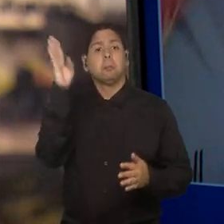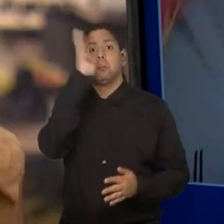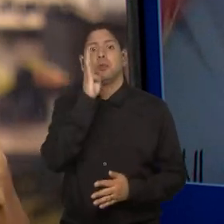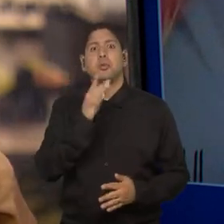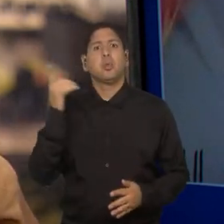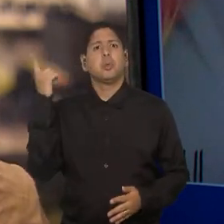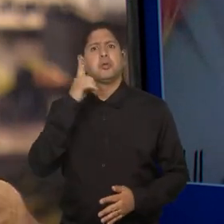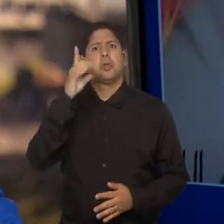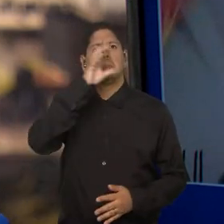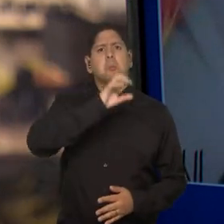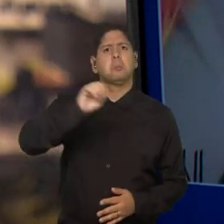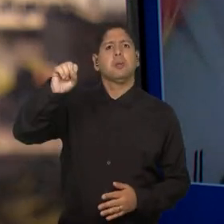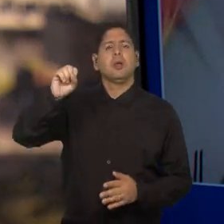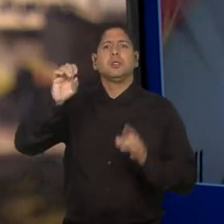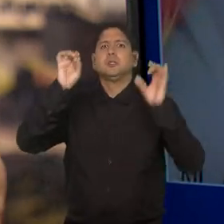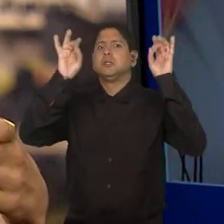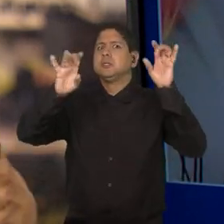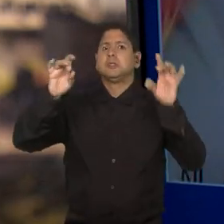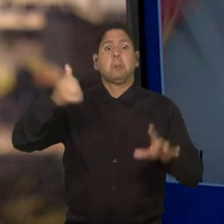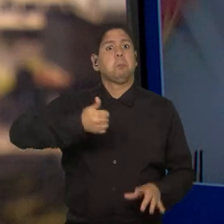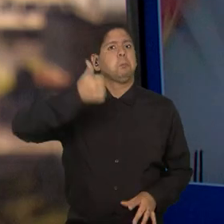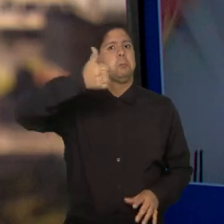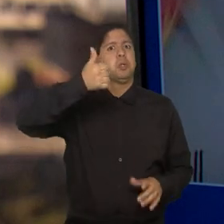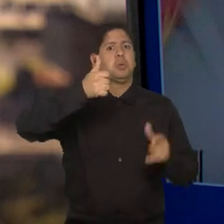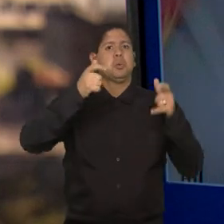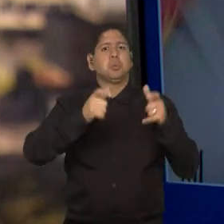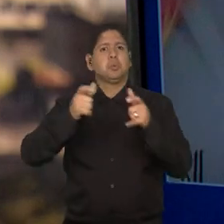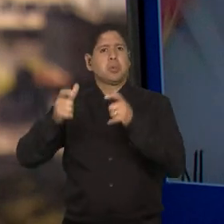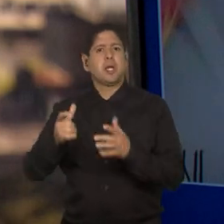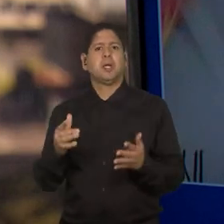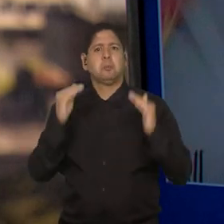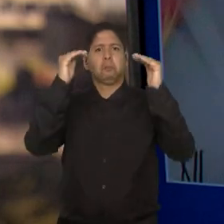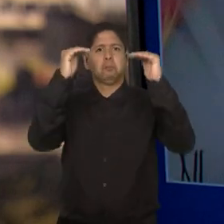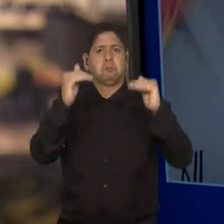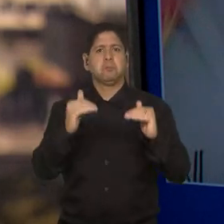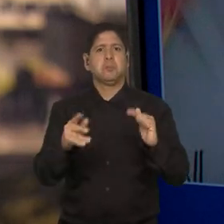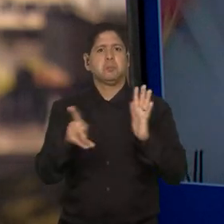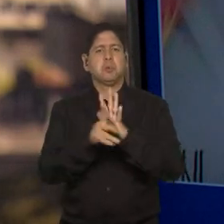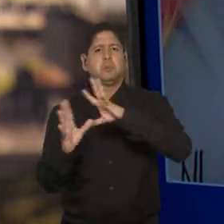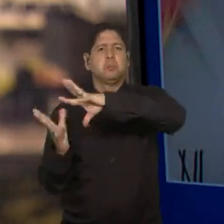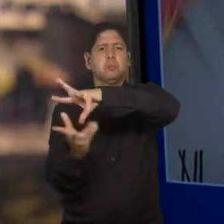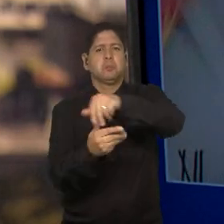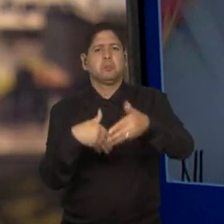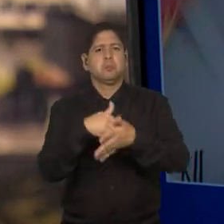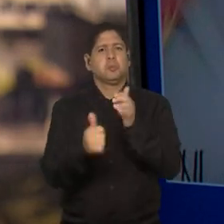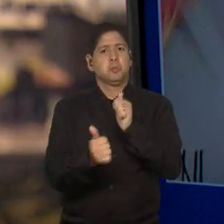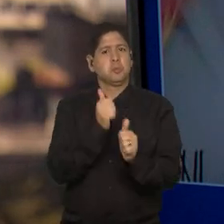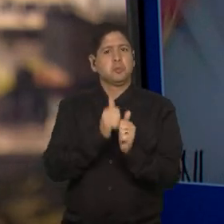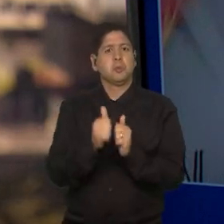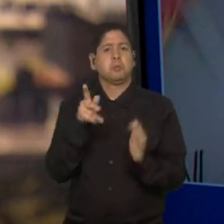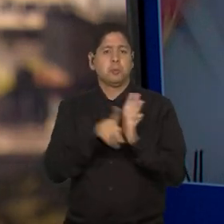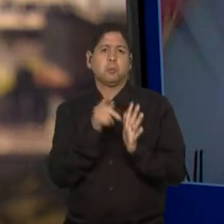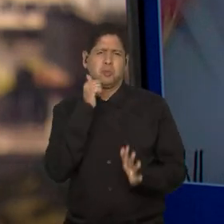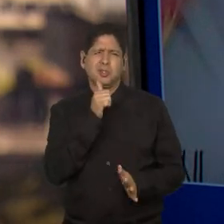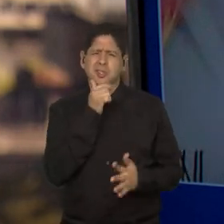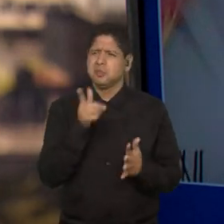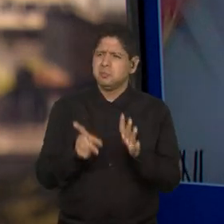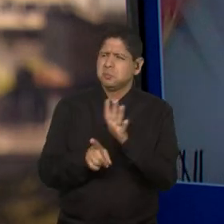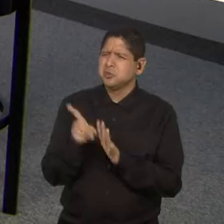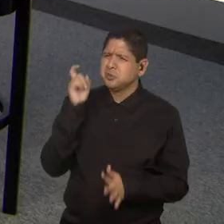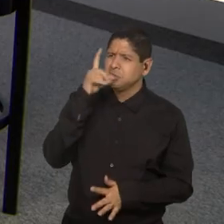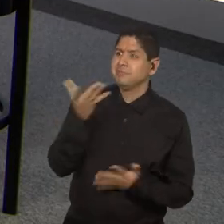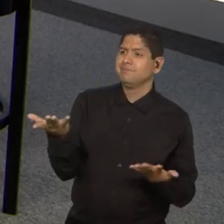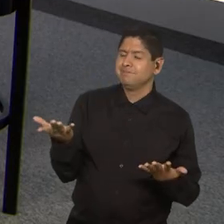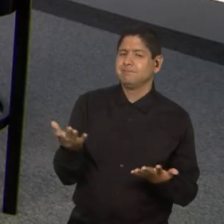alcançar um lugar na tão almejada primeira prateleira do futebol feminino mundial? Pergunta difícil, né?